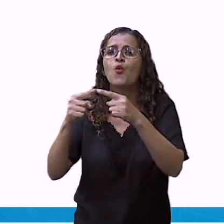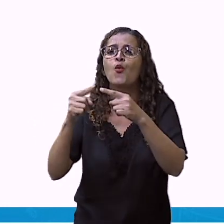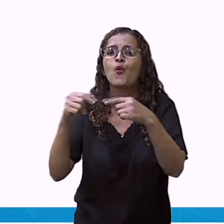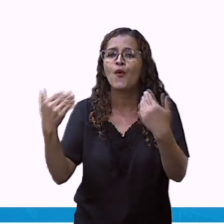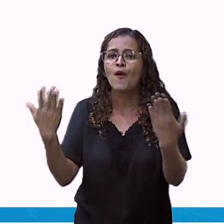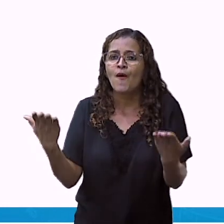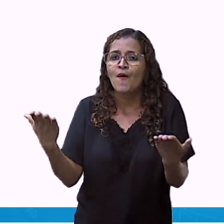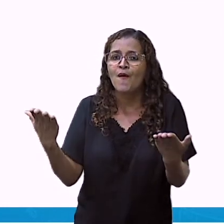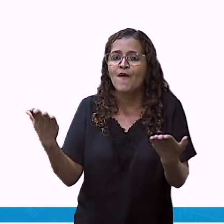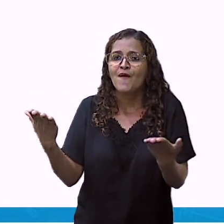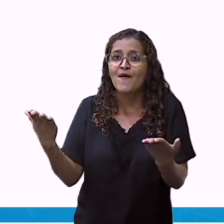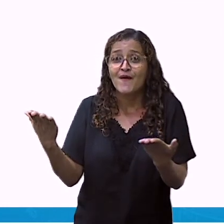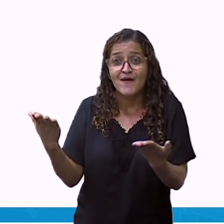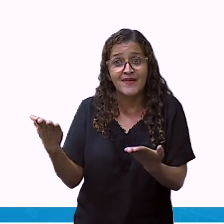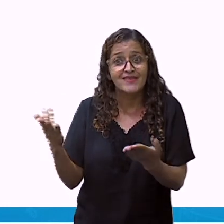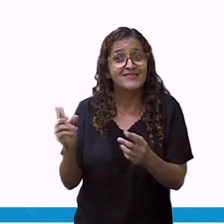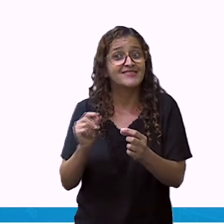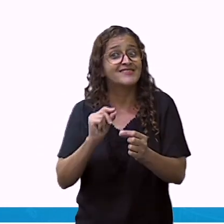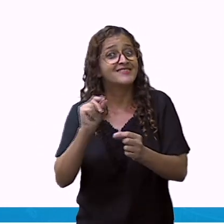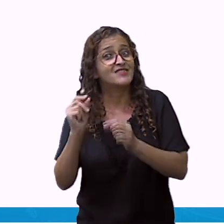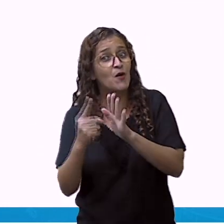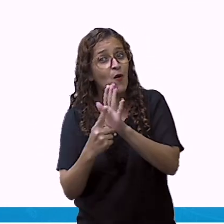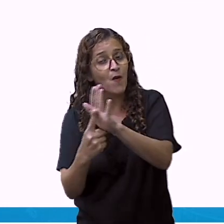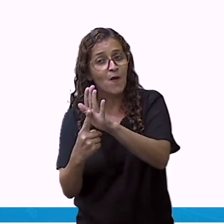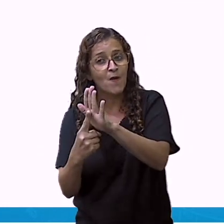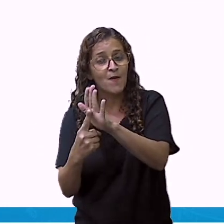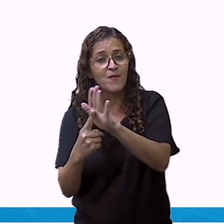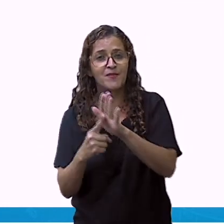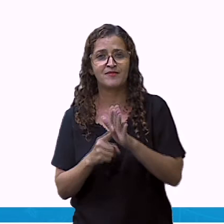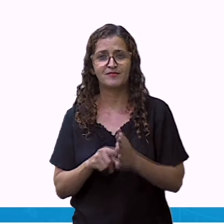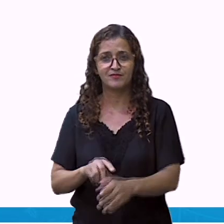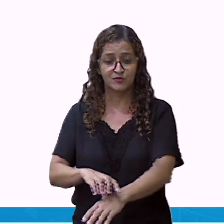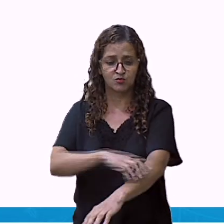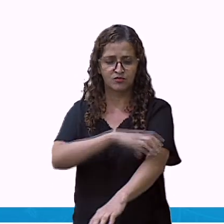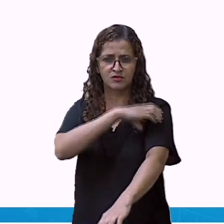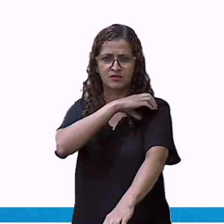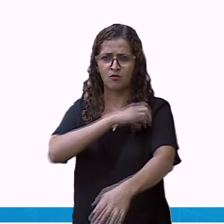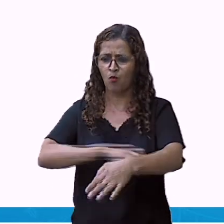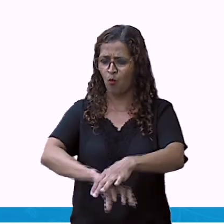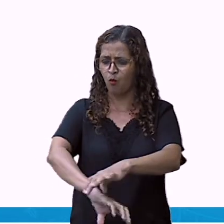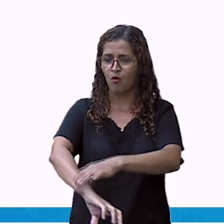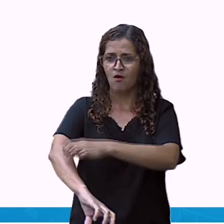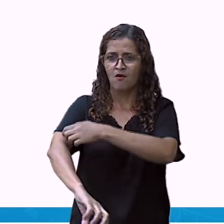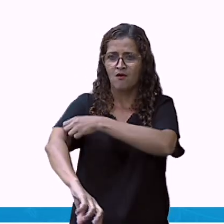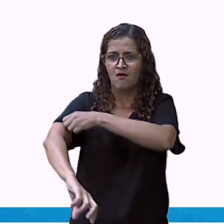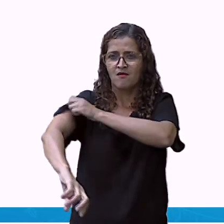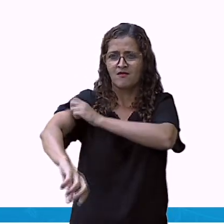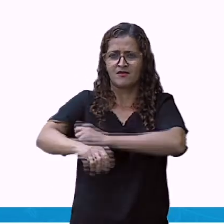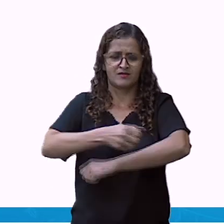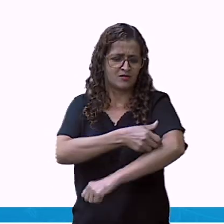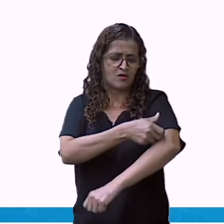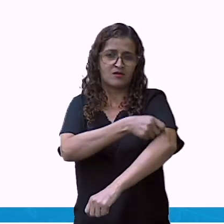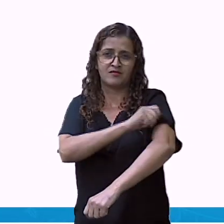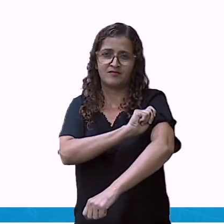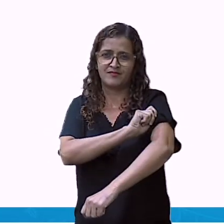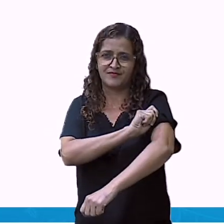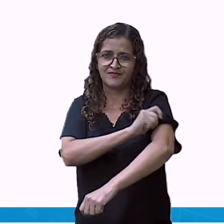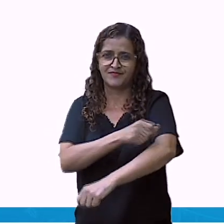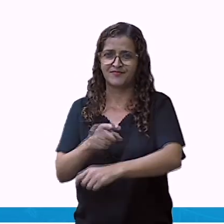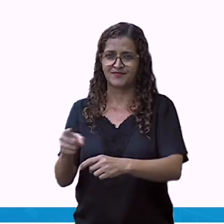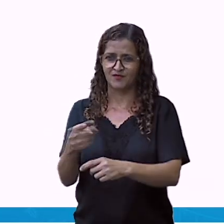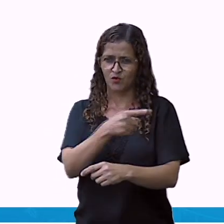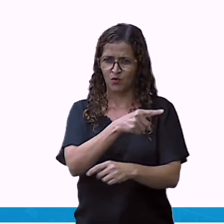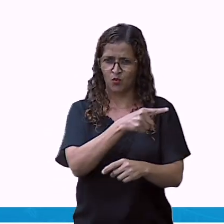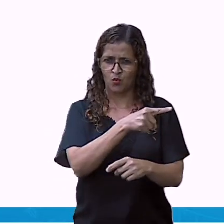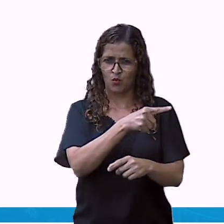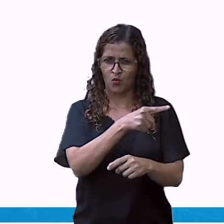Aquela roupa ali está dizendo o quê? Quando a gente usa uma blusa de frio, a gente vai usar uma blusa grossa de frio. No